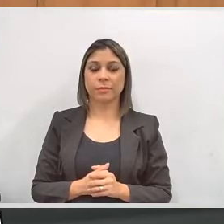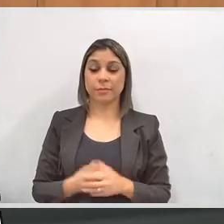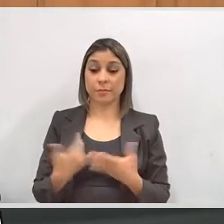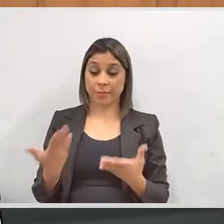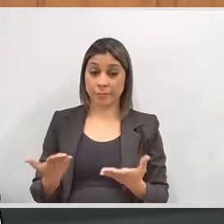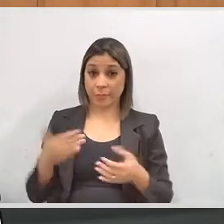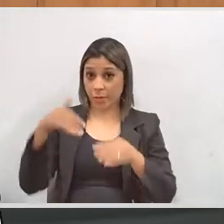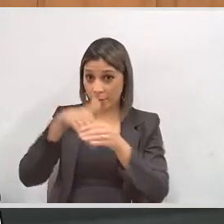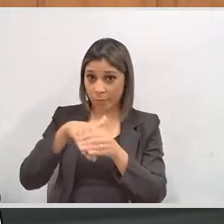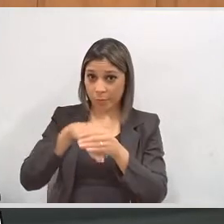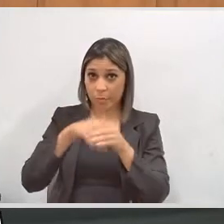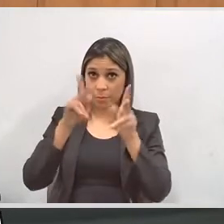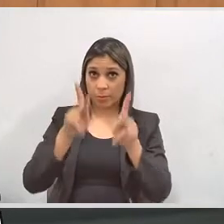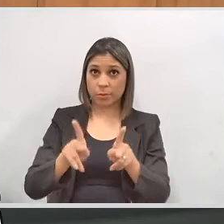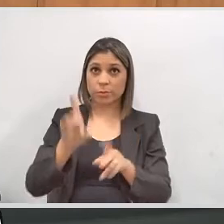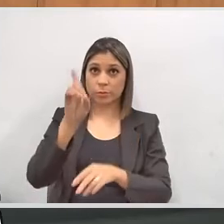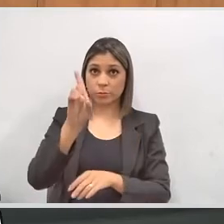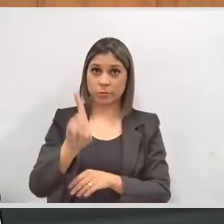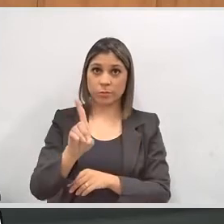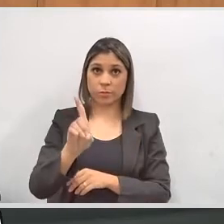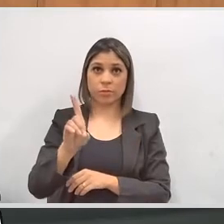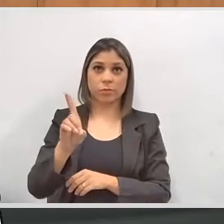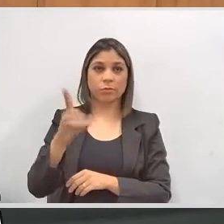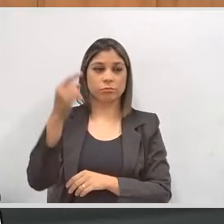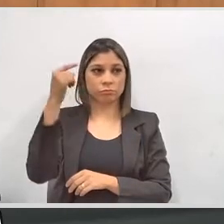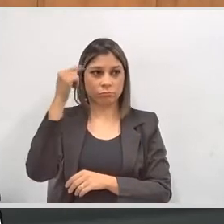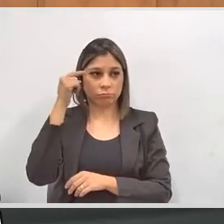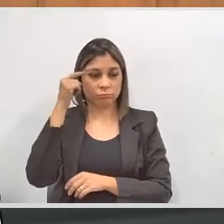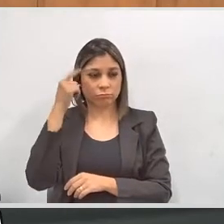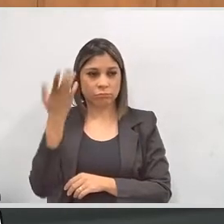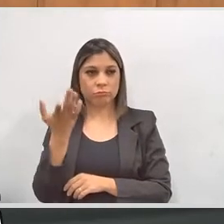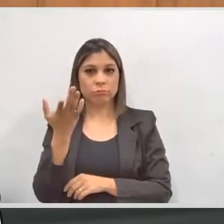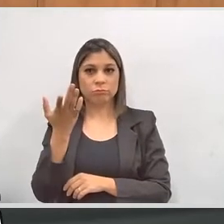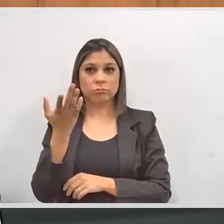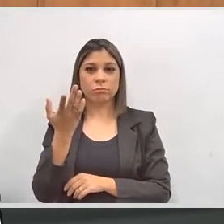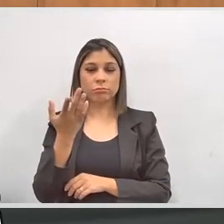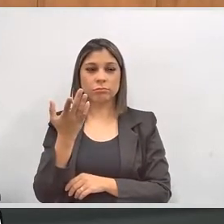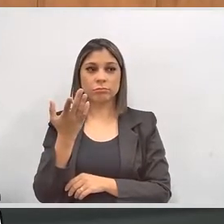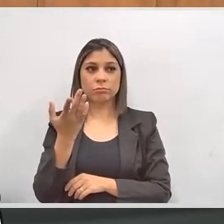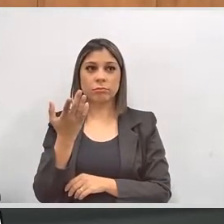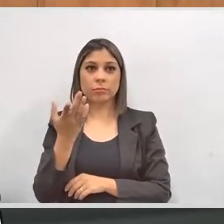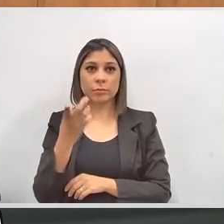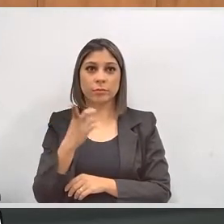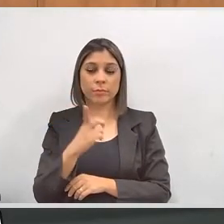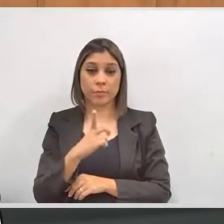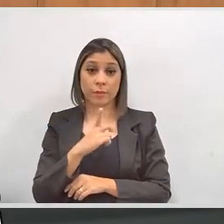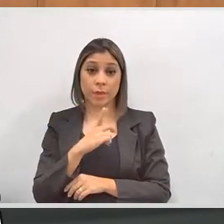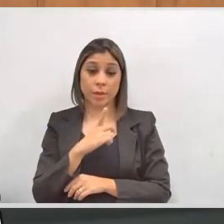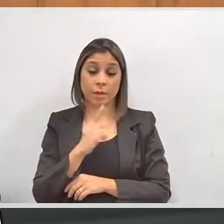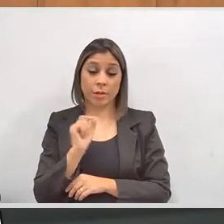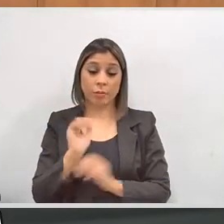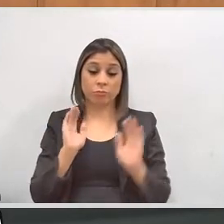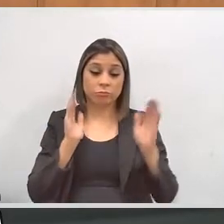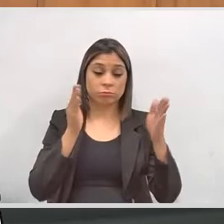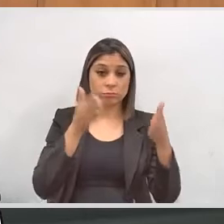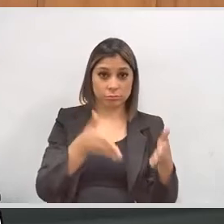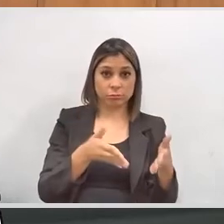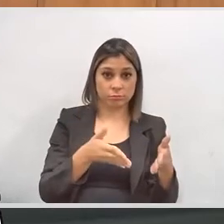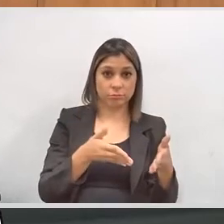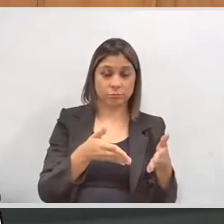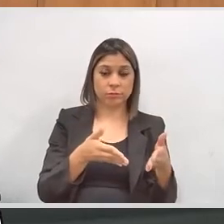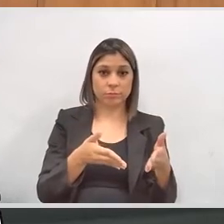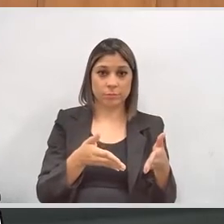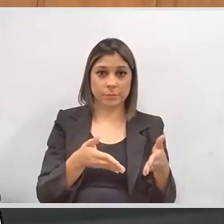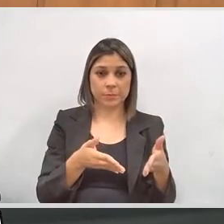ao voto da pessoa com deficiência mental, realmente há uma certa especialização